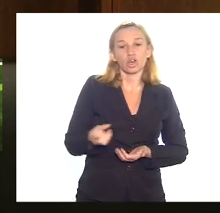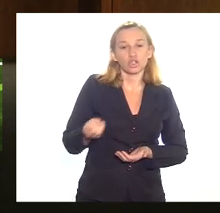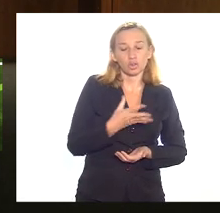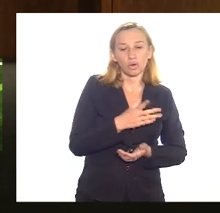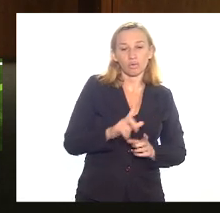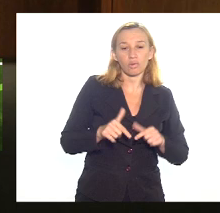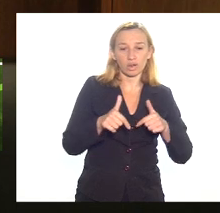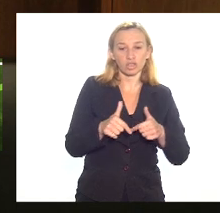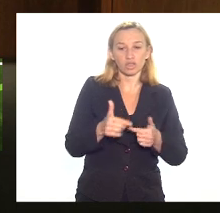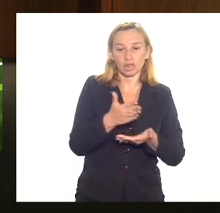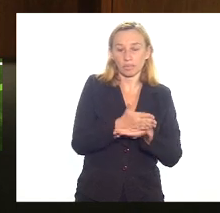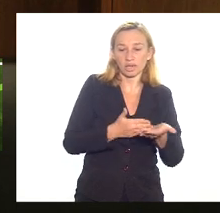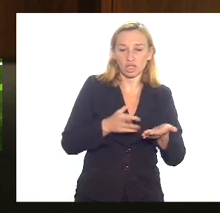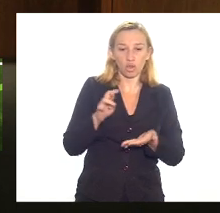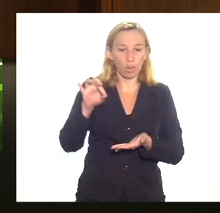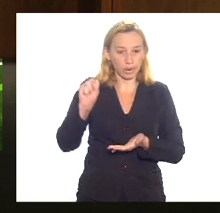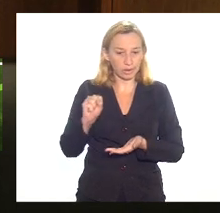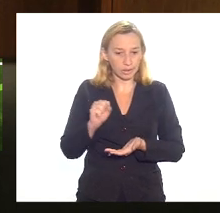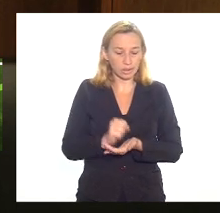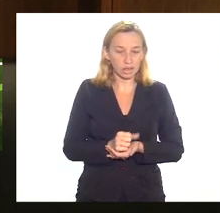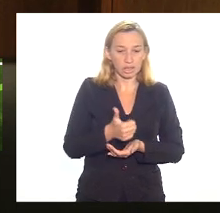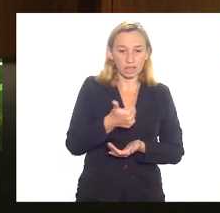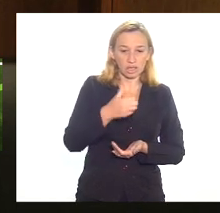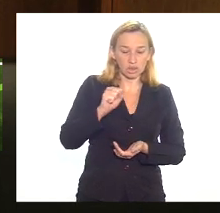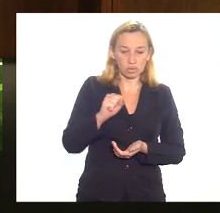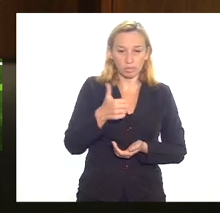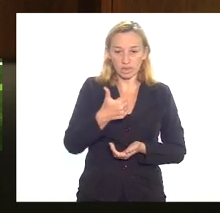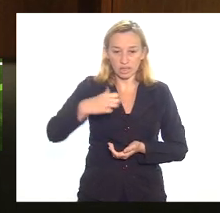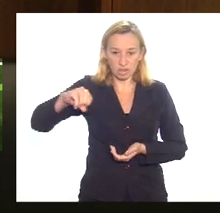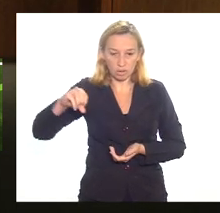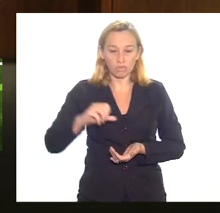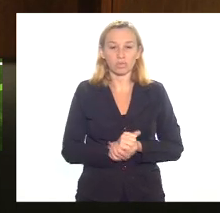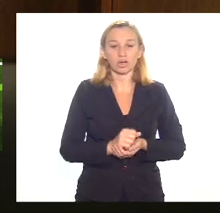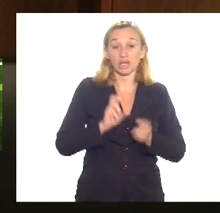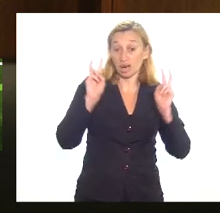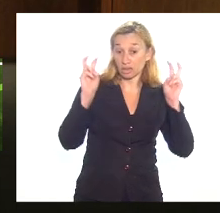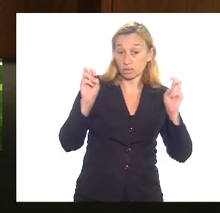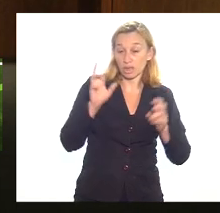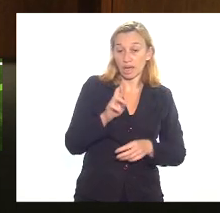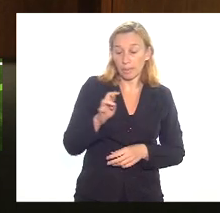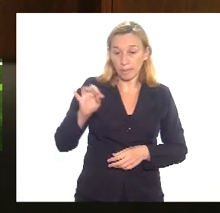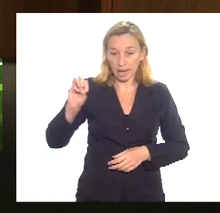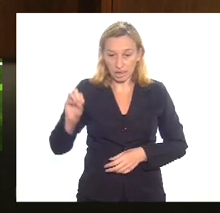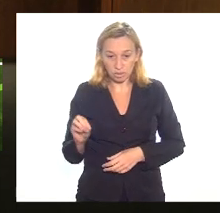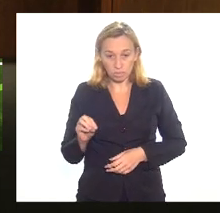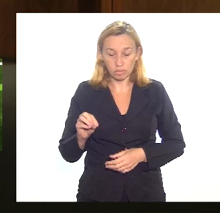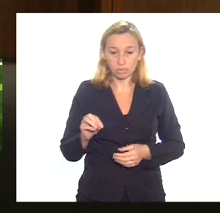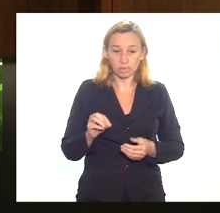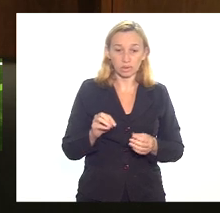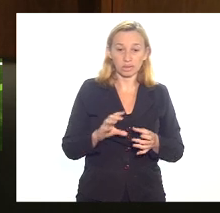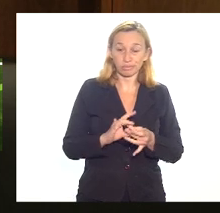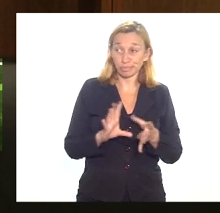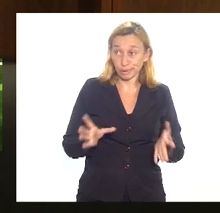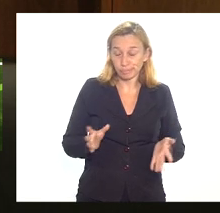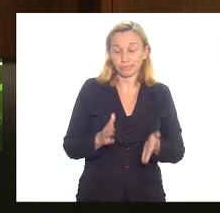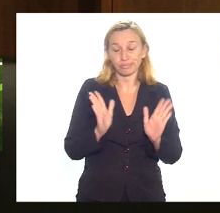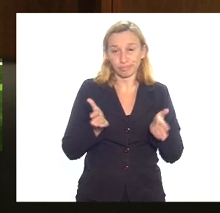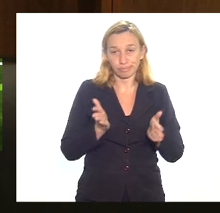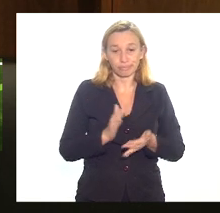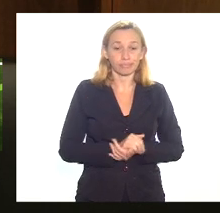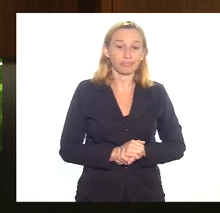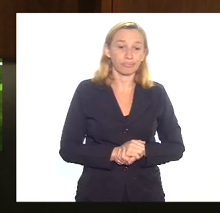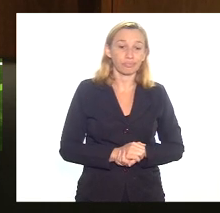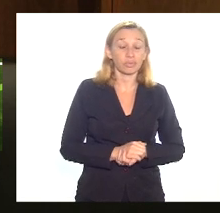forma de repartir royalties em 18 para 19 aquela questão do repetro que a gente teve que abrir mão e agora